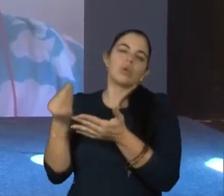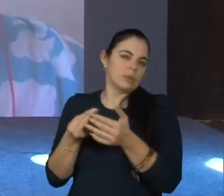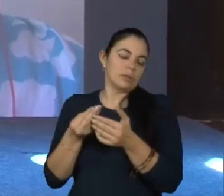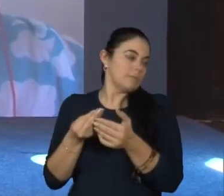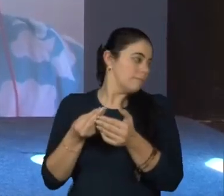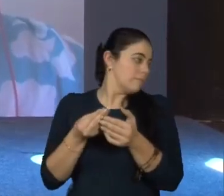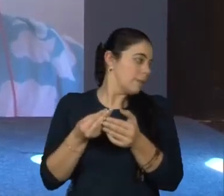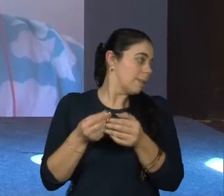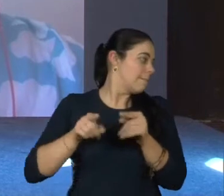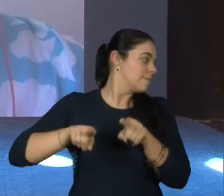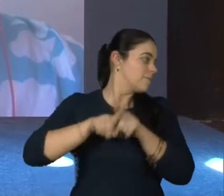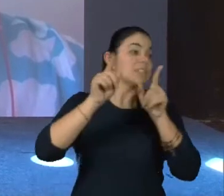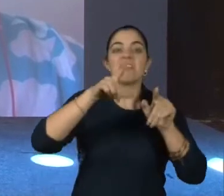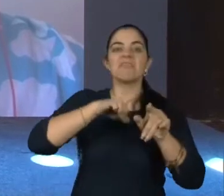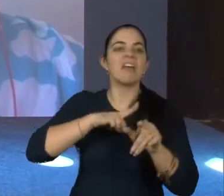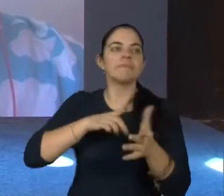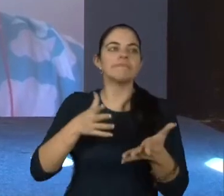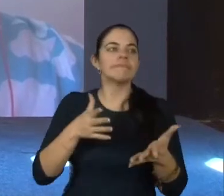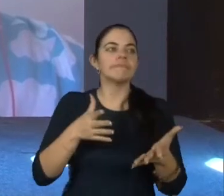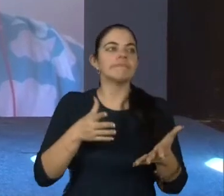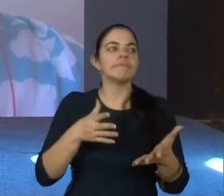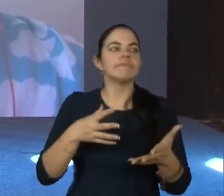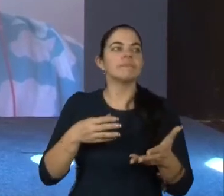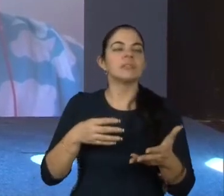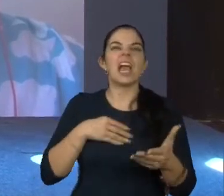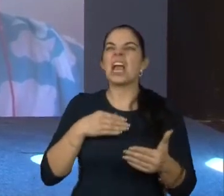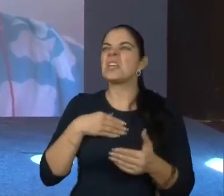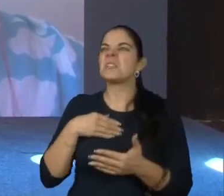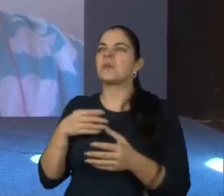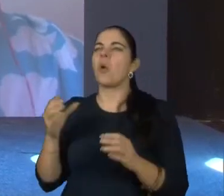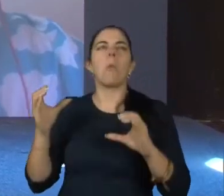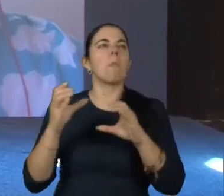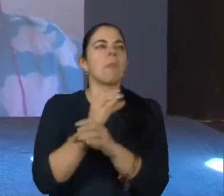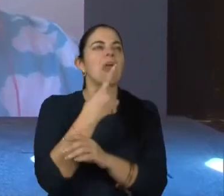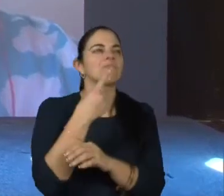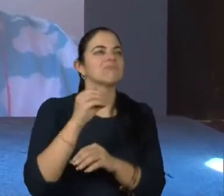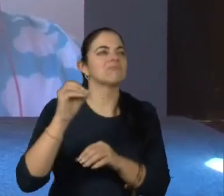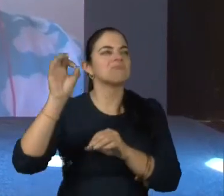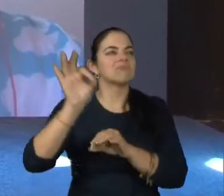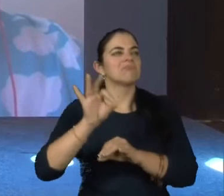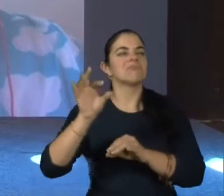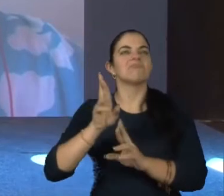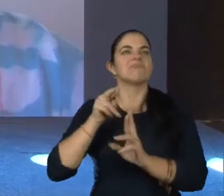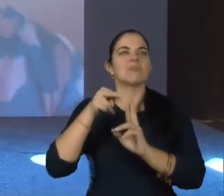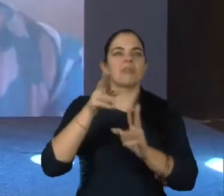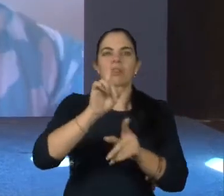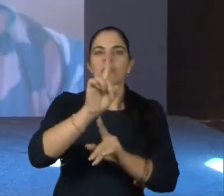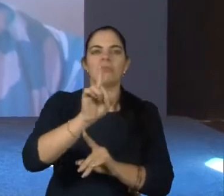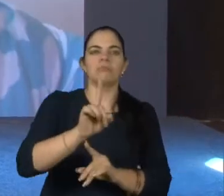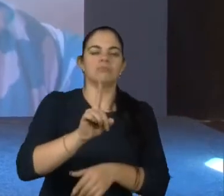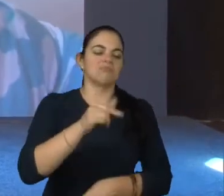Você falar assim, ah, você se sente totalmente representada no mundo? Sinceramente, não.